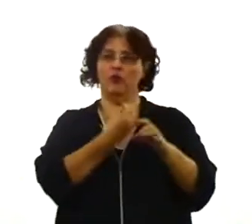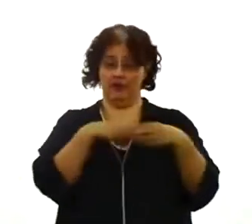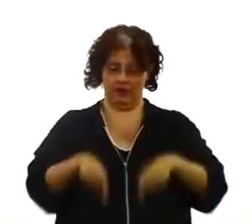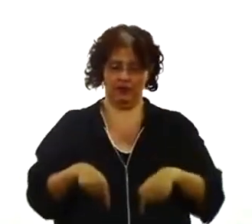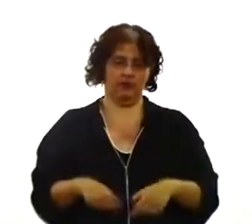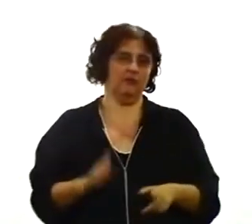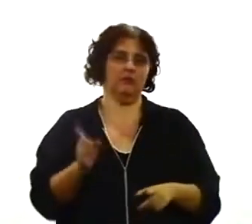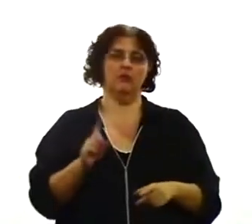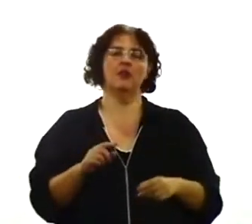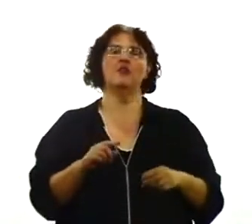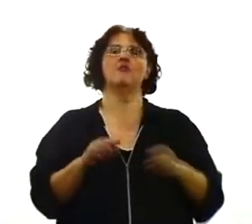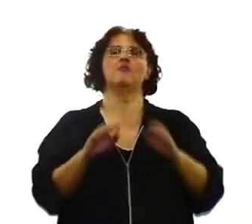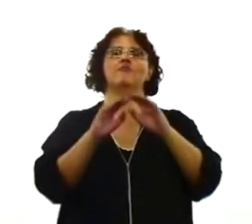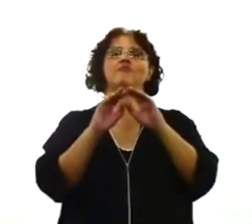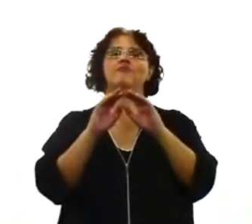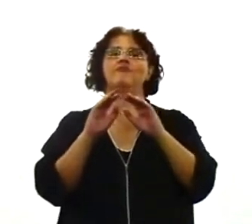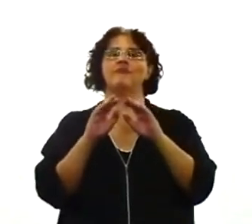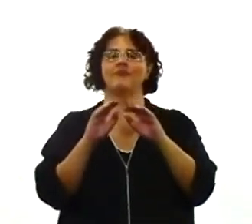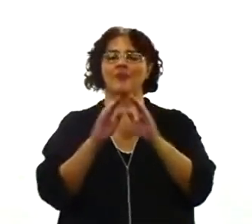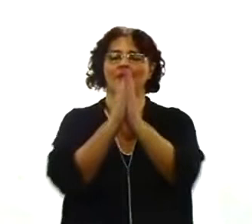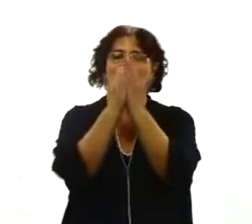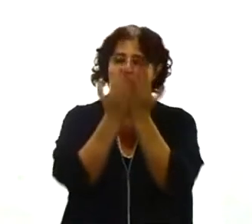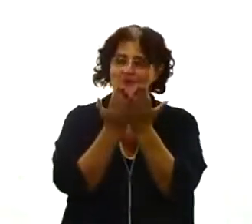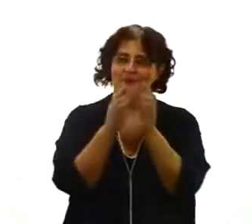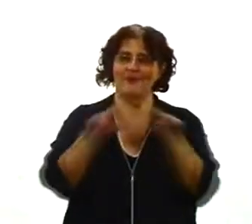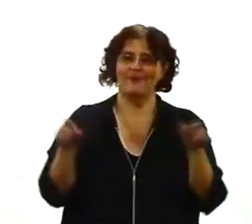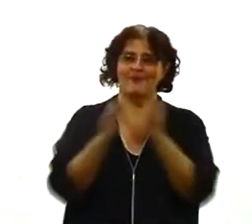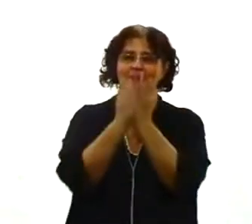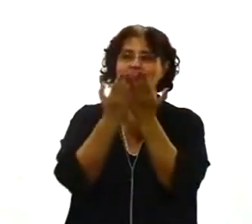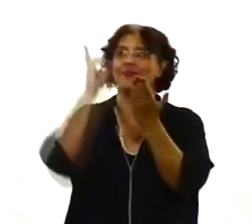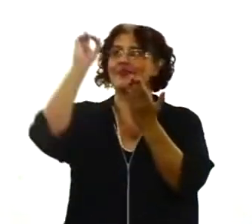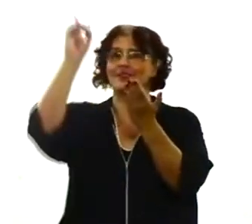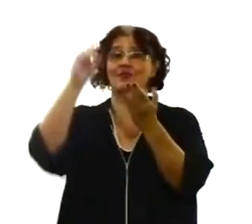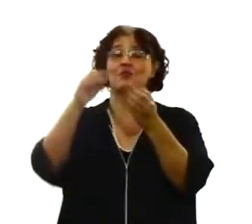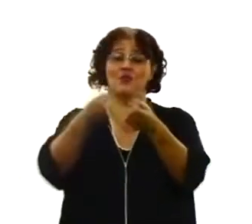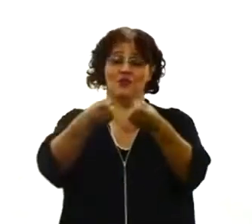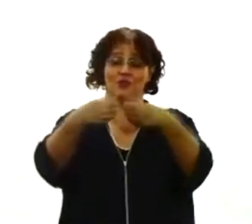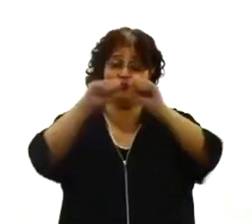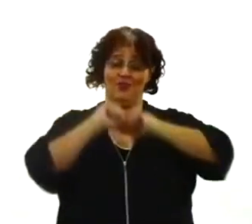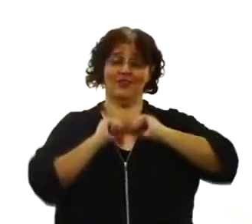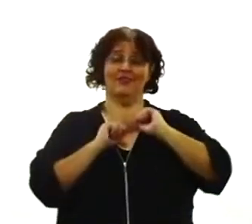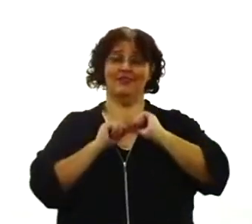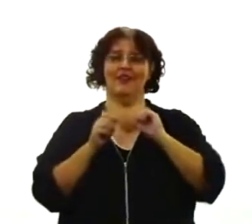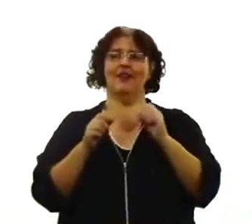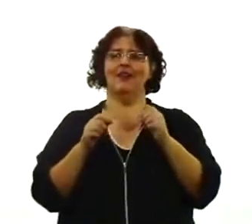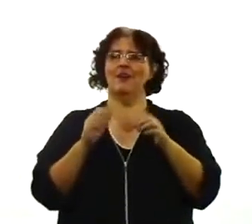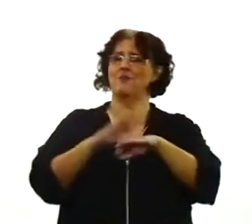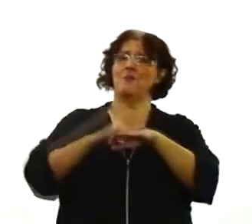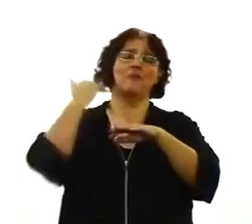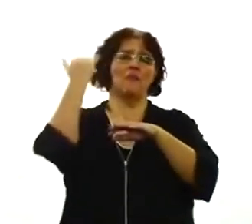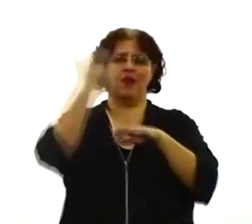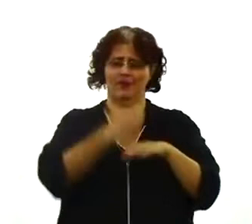Mas a palavra de Deus nos oferece algo mais do que a vida natural. Mais do que a vida